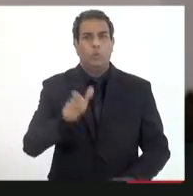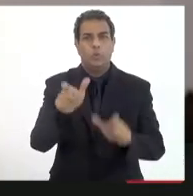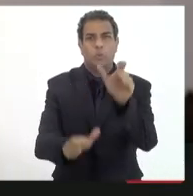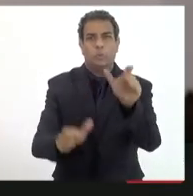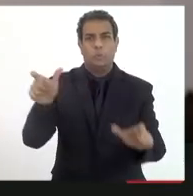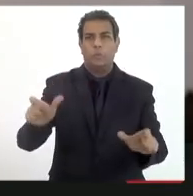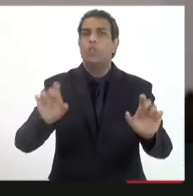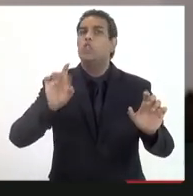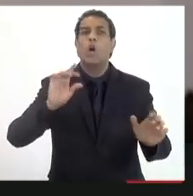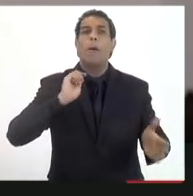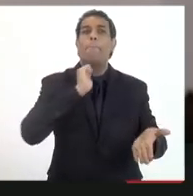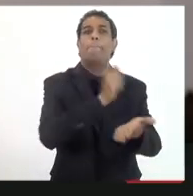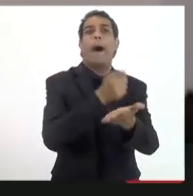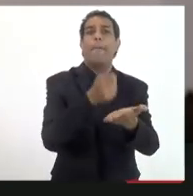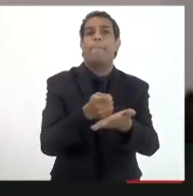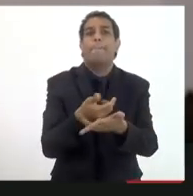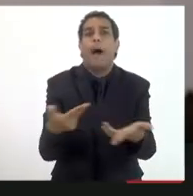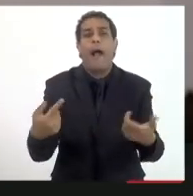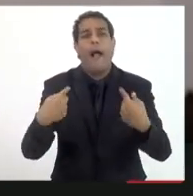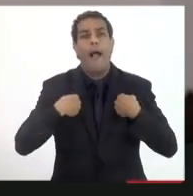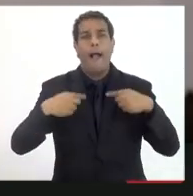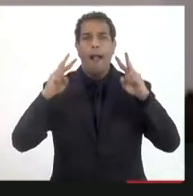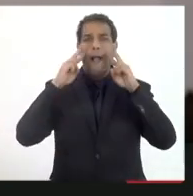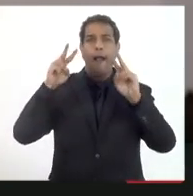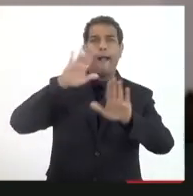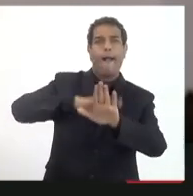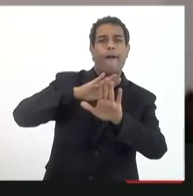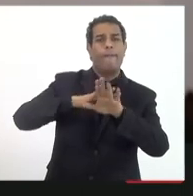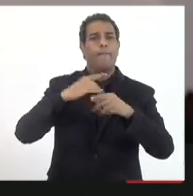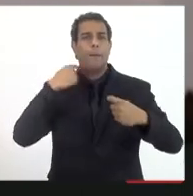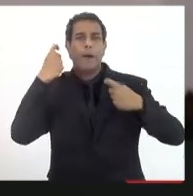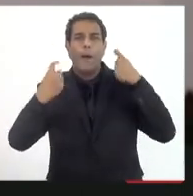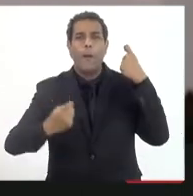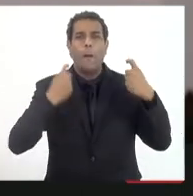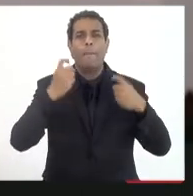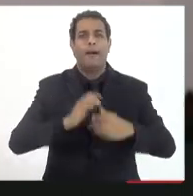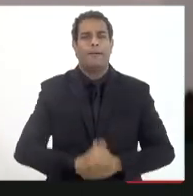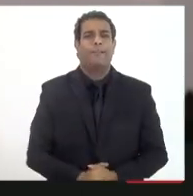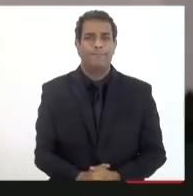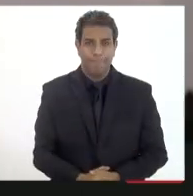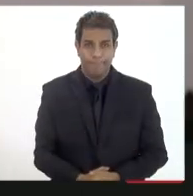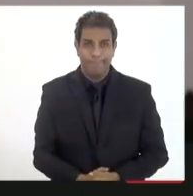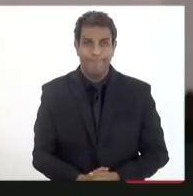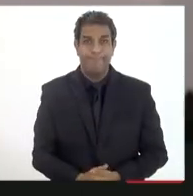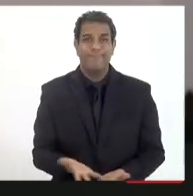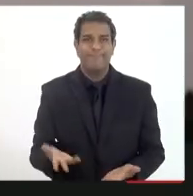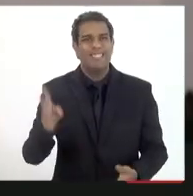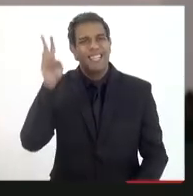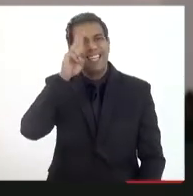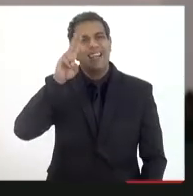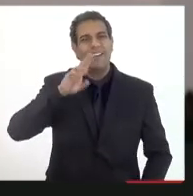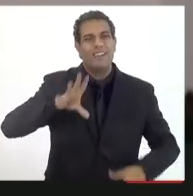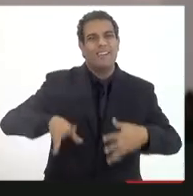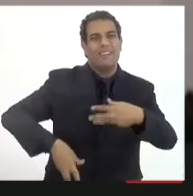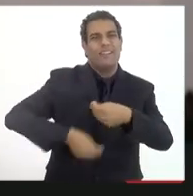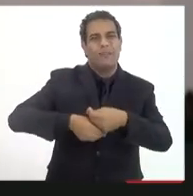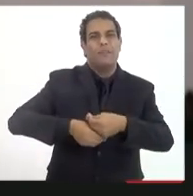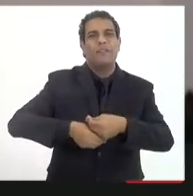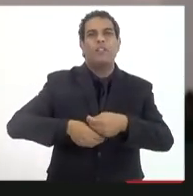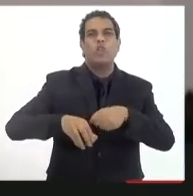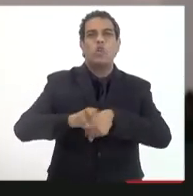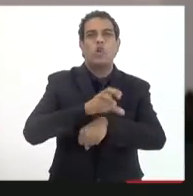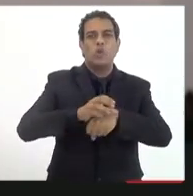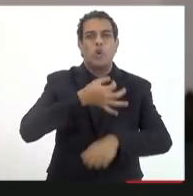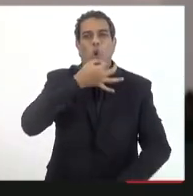no custeio então por isso eu me preocupei com a questão do custeio então foi feita uma emenda foi feita uma sugestão de